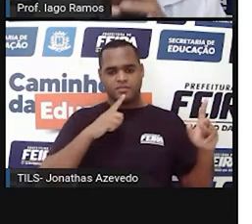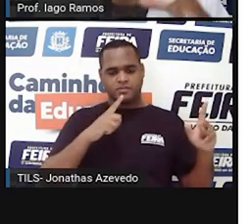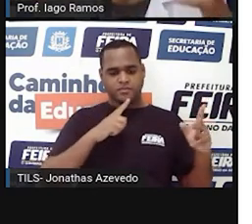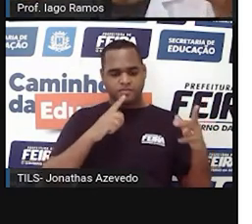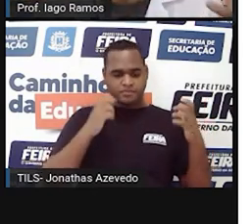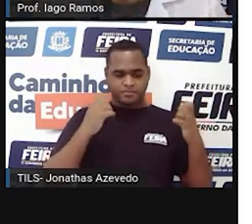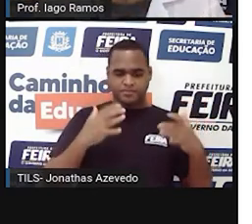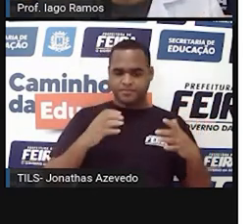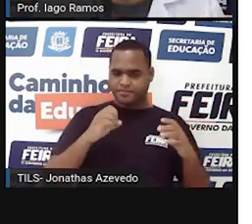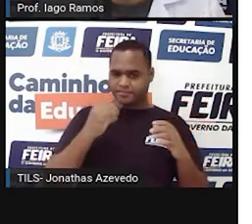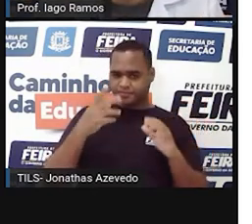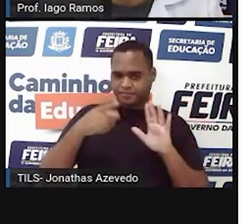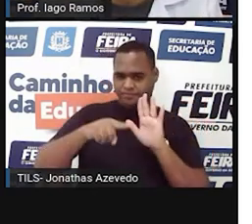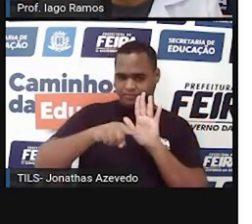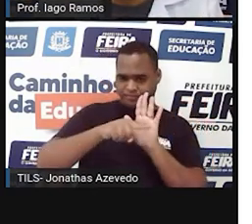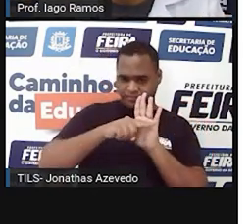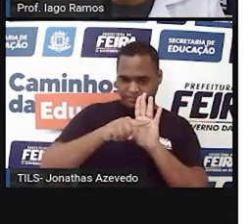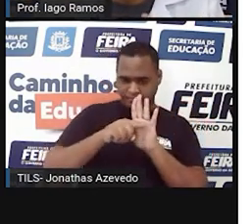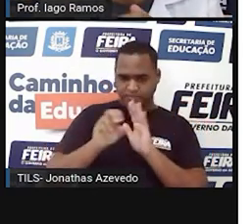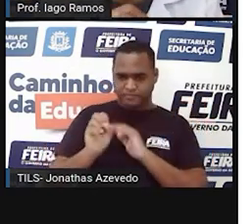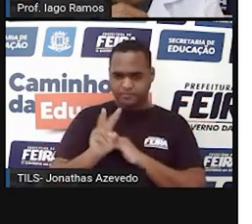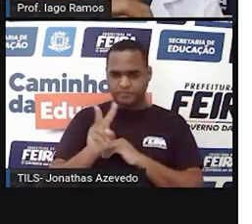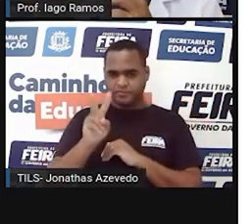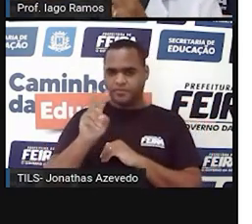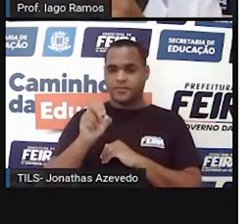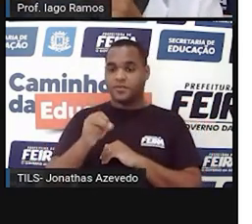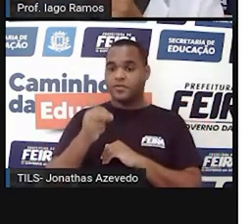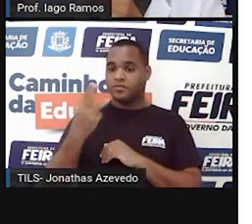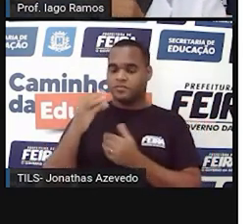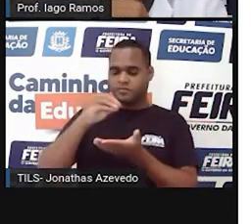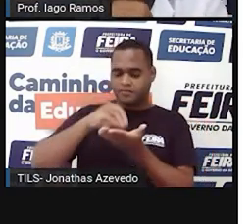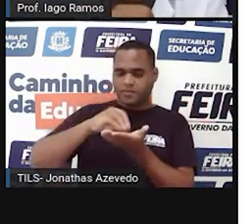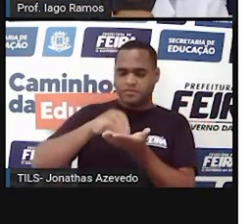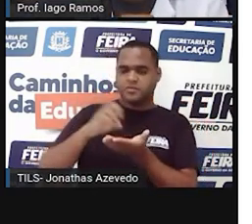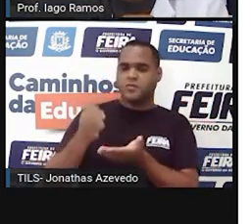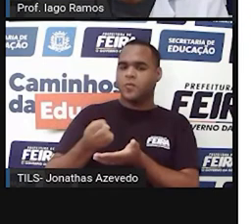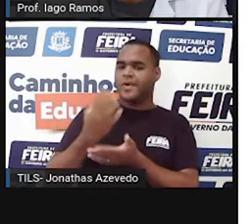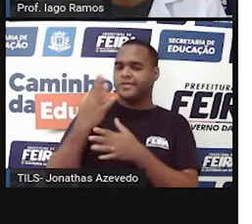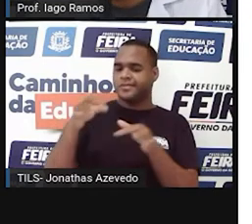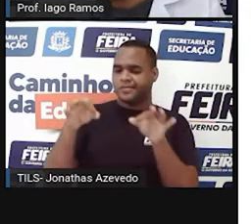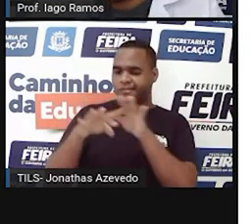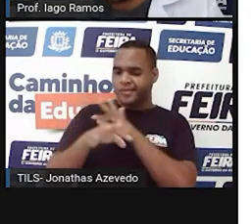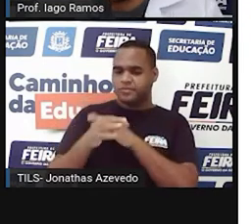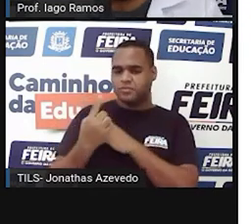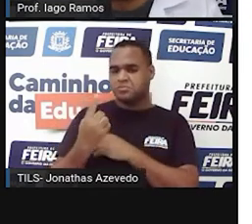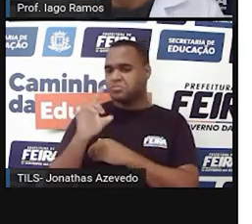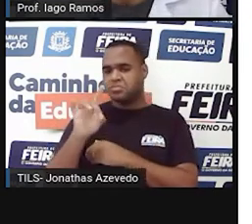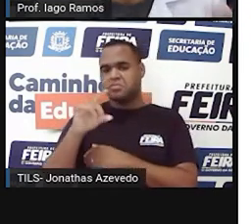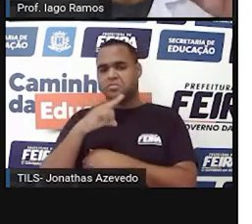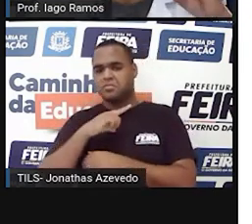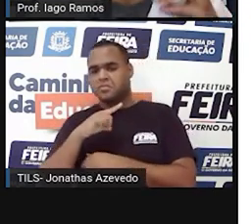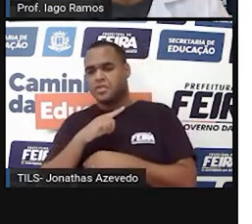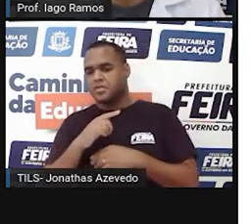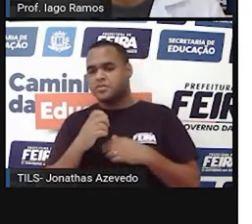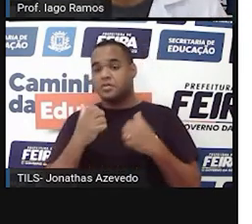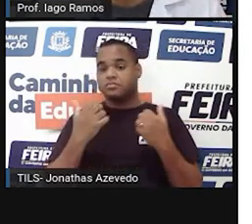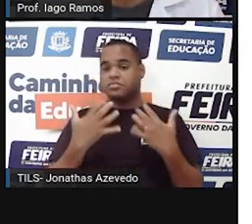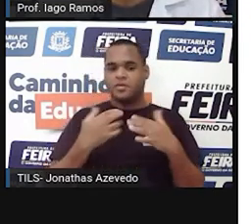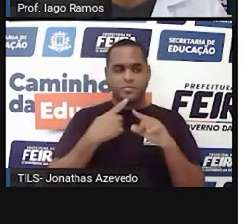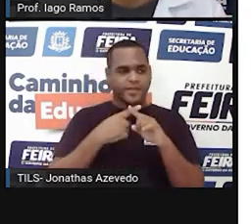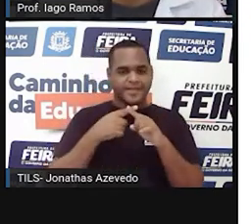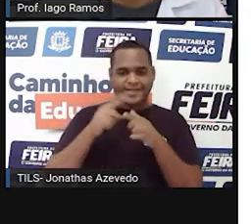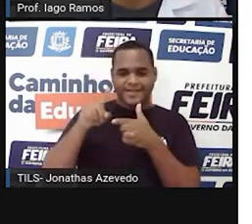ou diminuir valores, ou quanto falta para completar alguma coisa, é porque esse